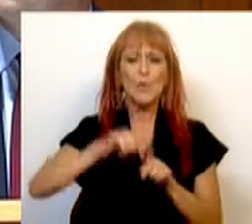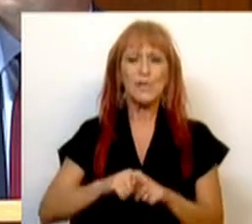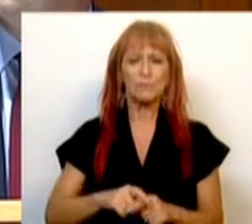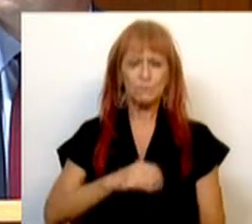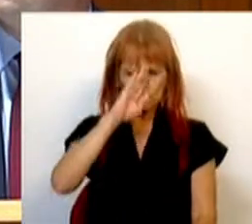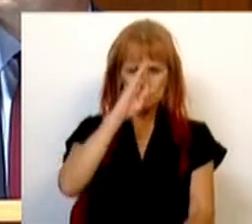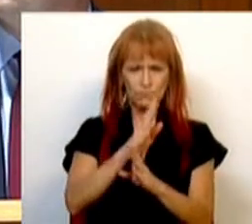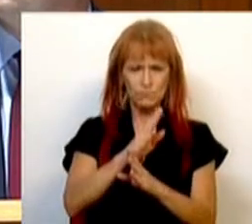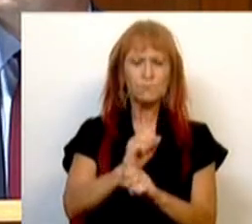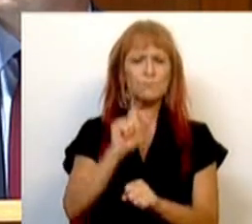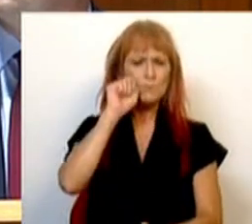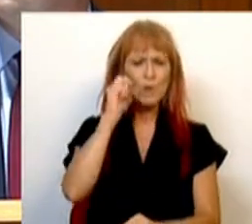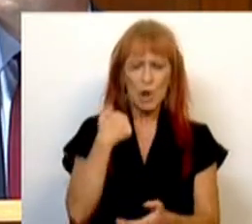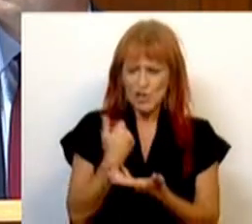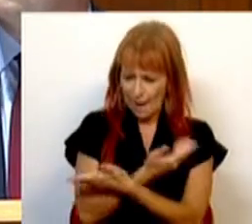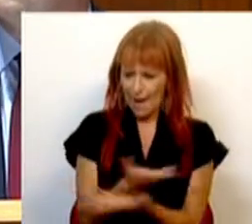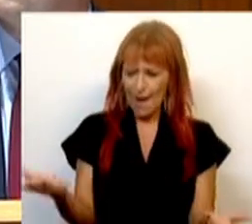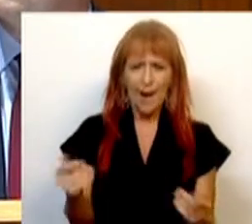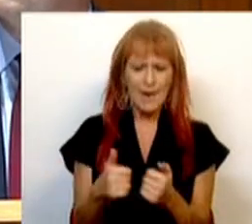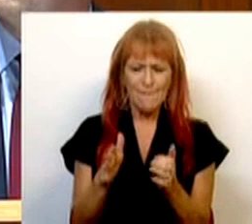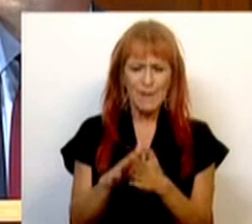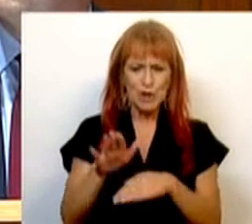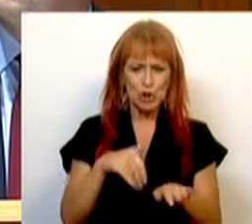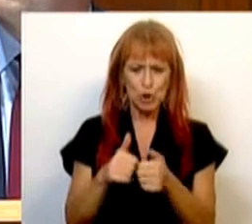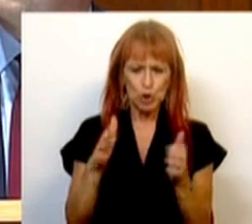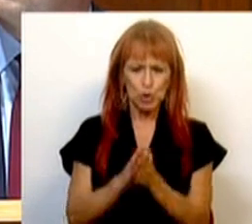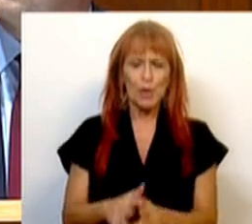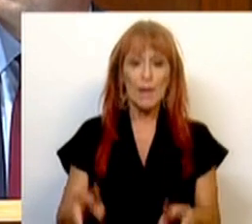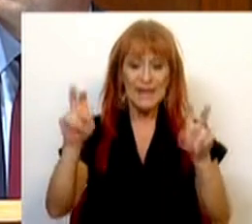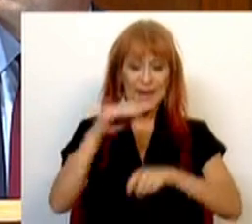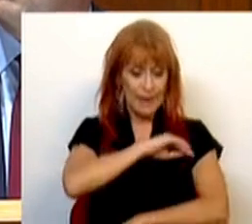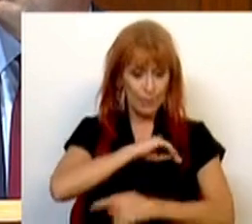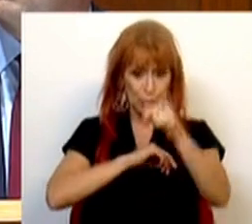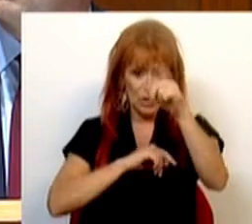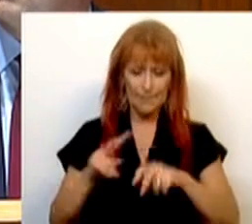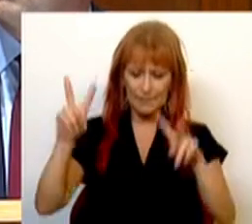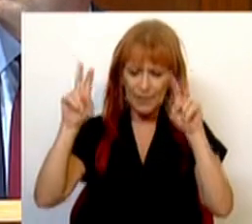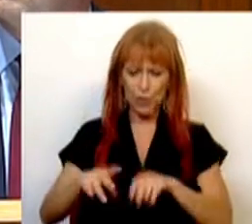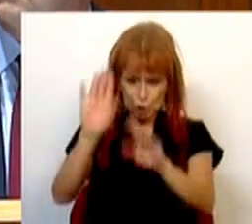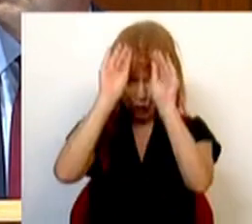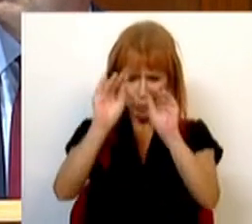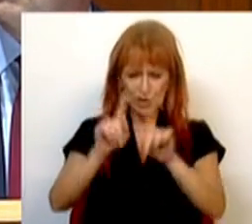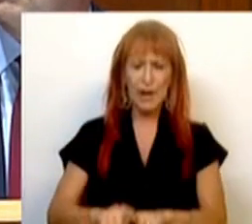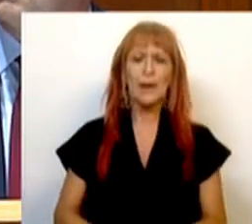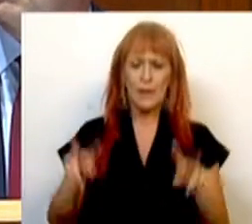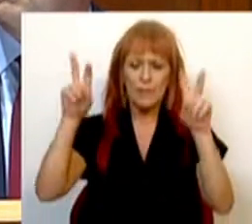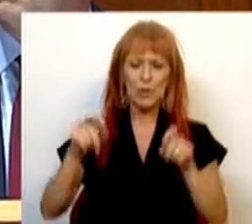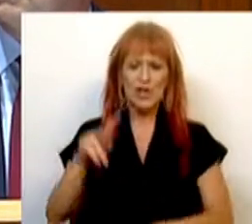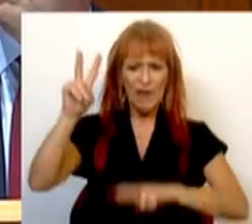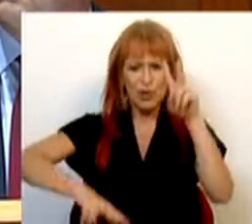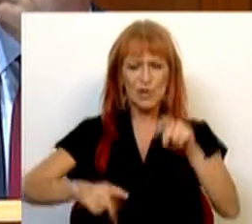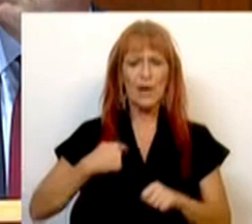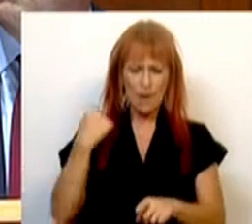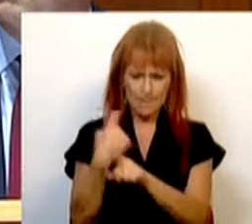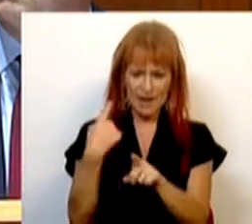determinação e resistência que nós temos, de tudo fazer, em matéria salarial, em matéria de educação, em matéria fiscal,